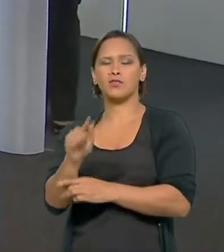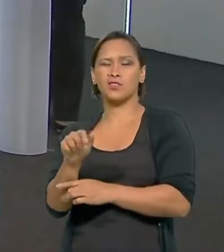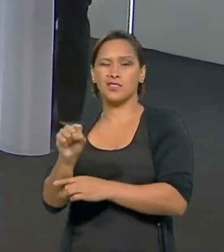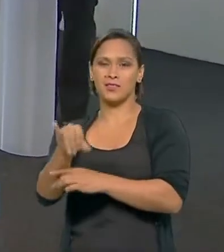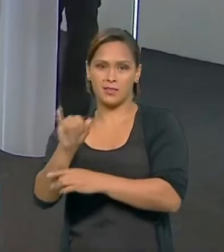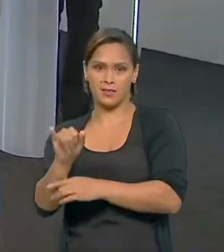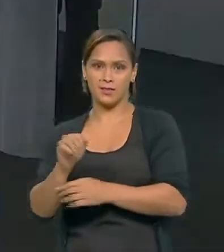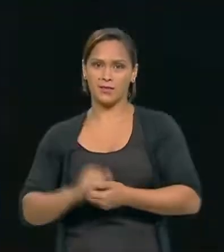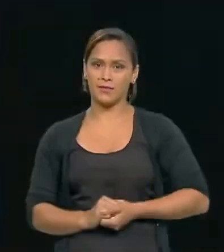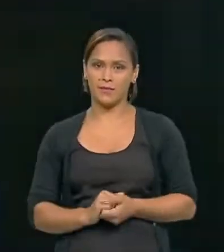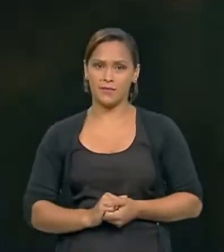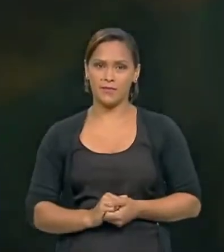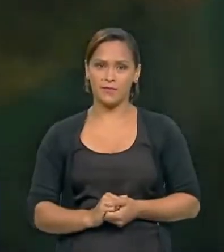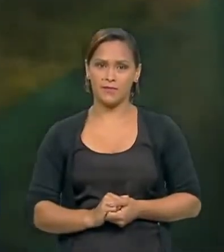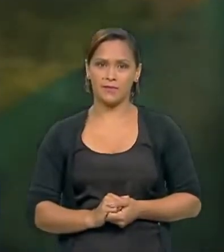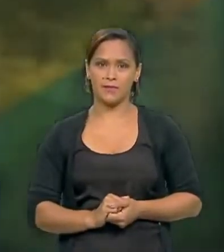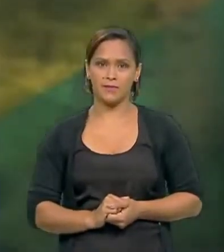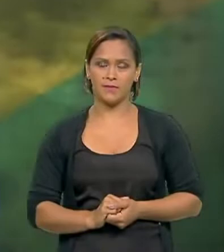o GSI.